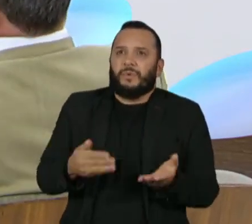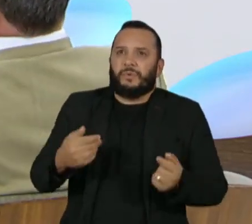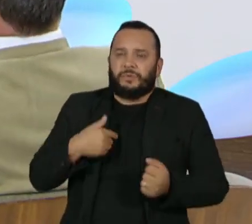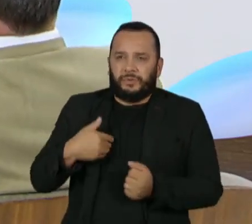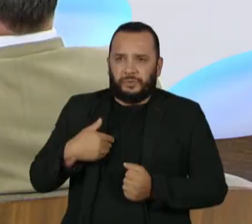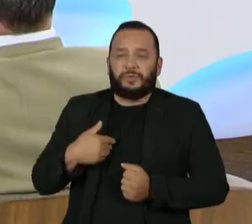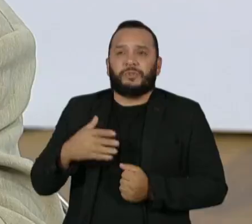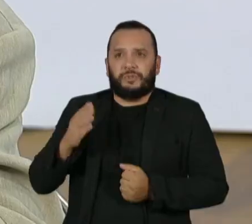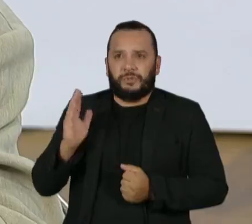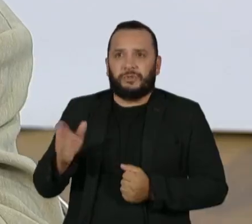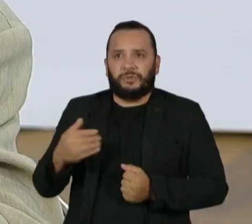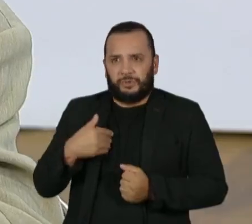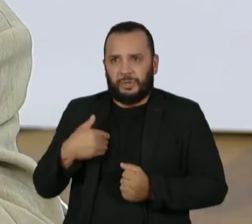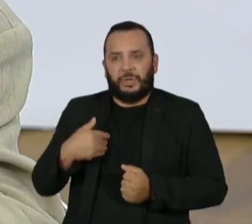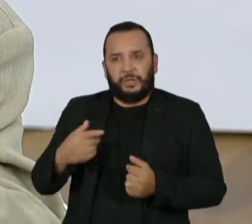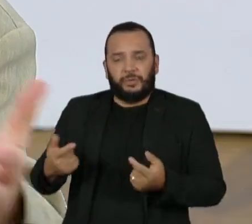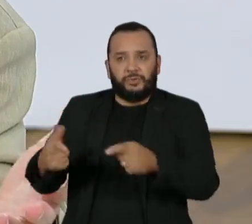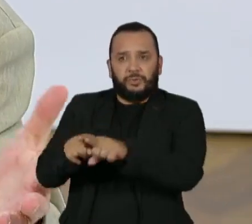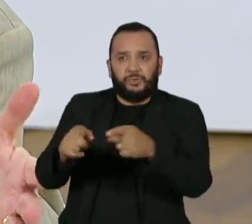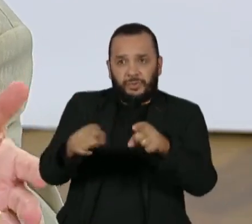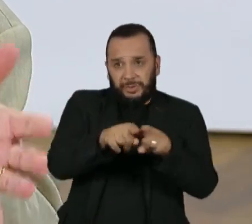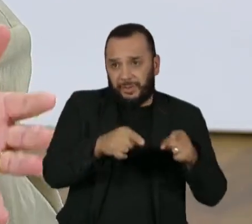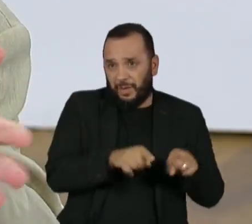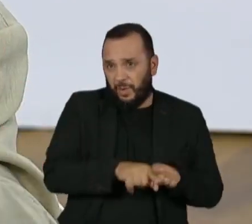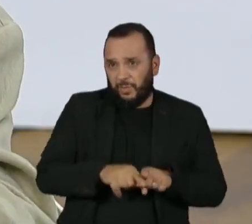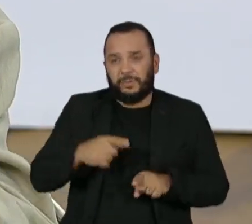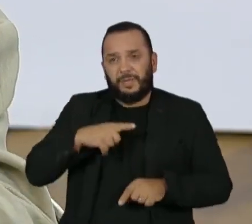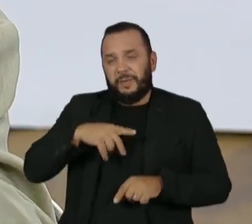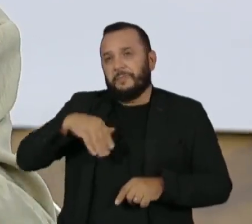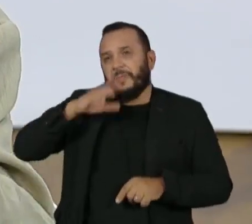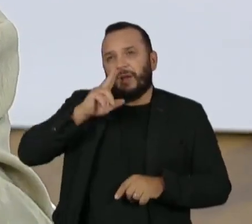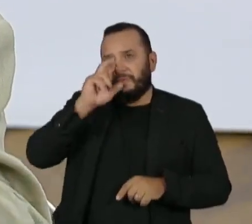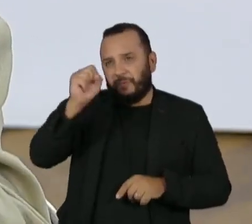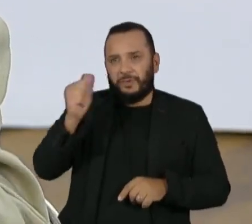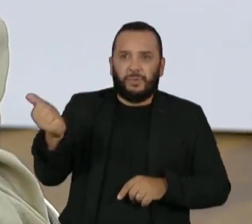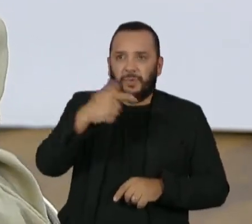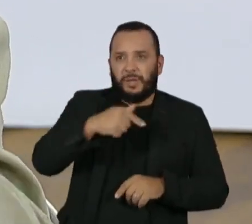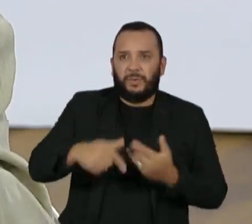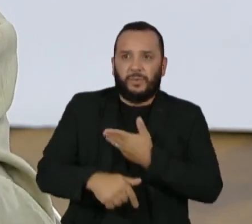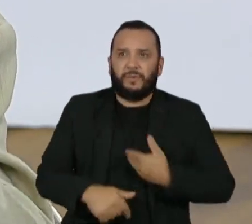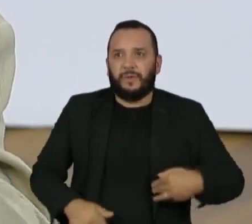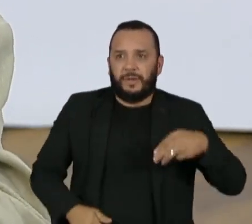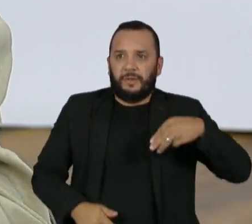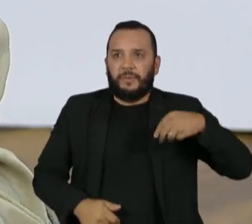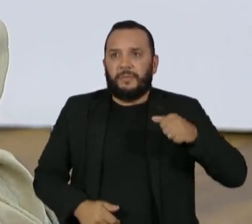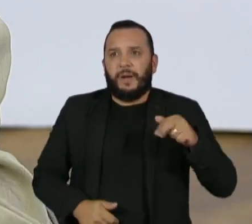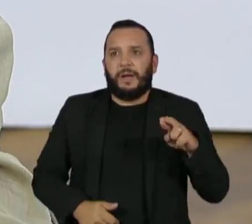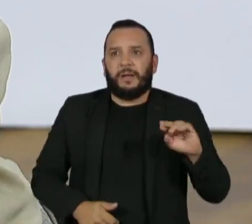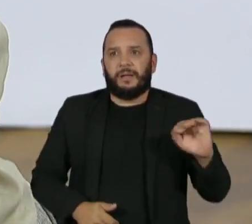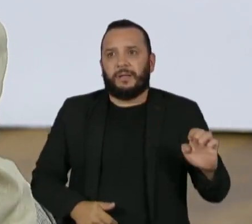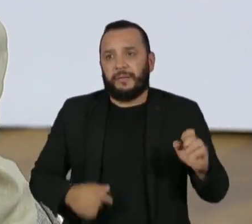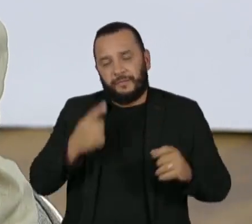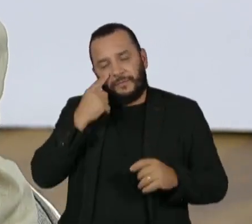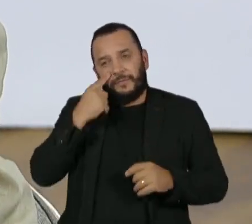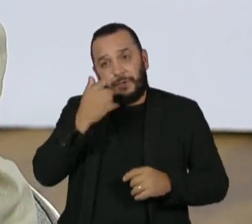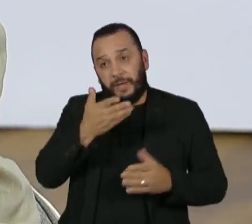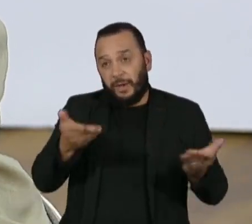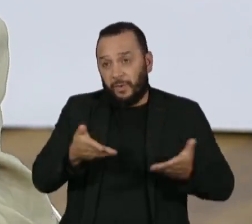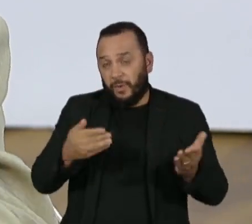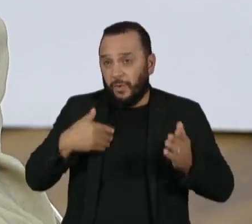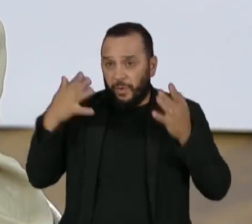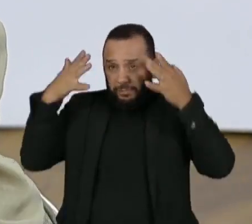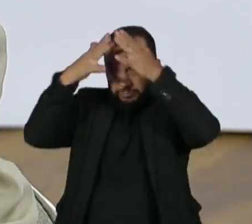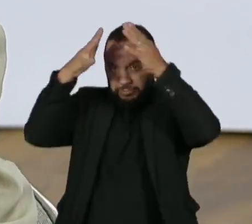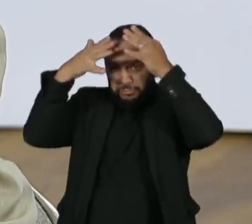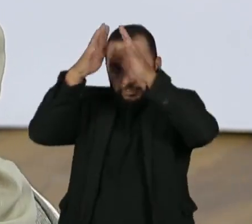que teve no governo Macri. Agora, resta ver como o novo governo vai saber ou não administrar essa